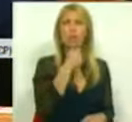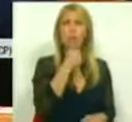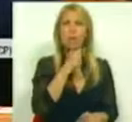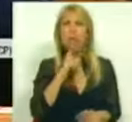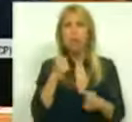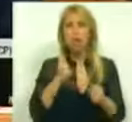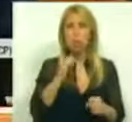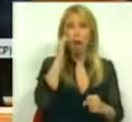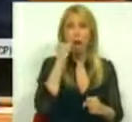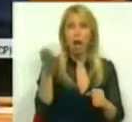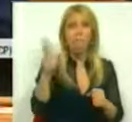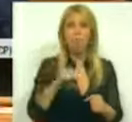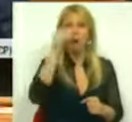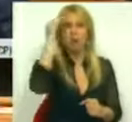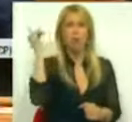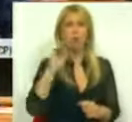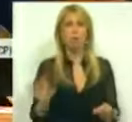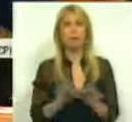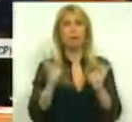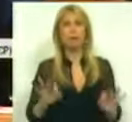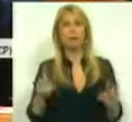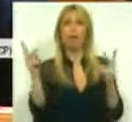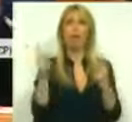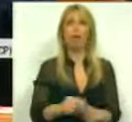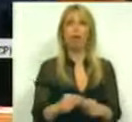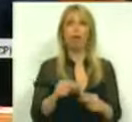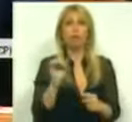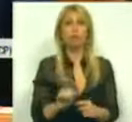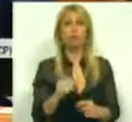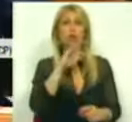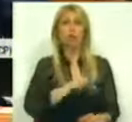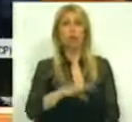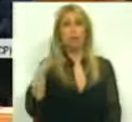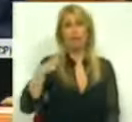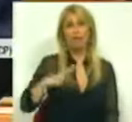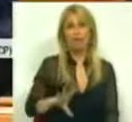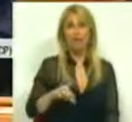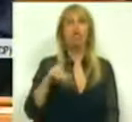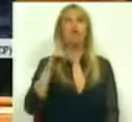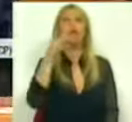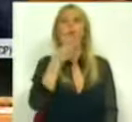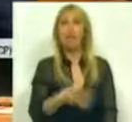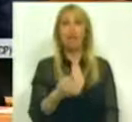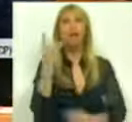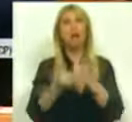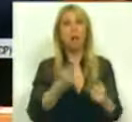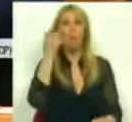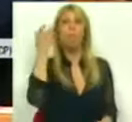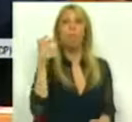duras, como os cortes transversais nos subsídios de férias de Natal e em algumas pensões.